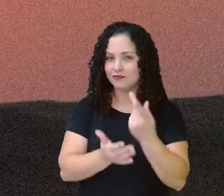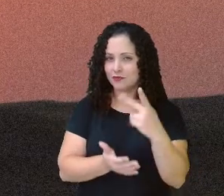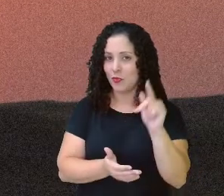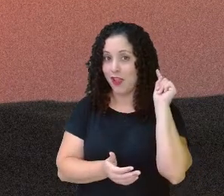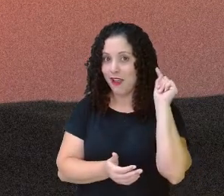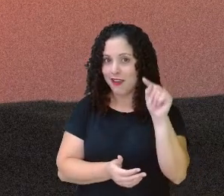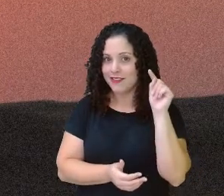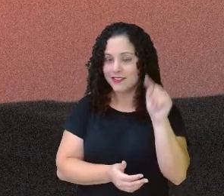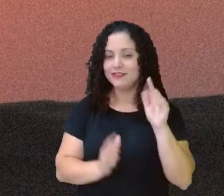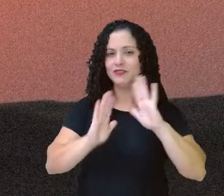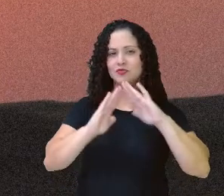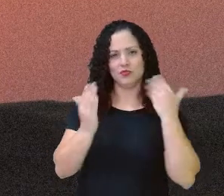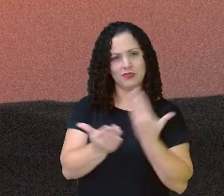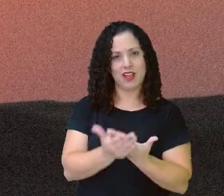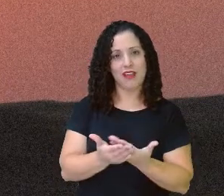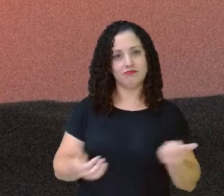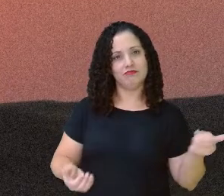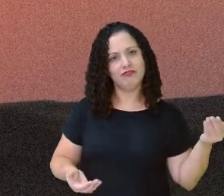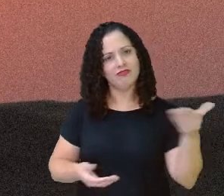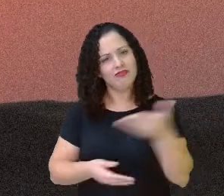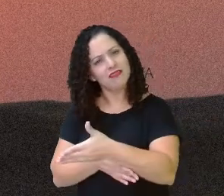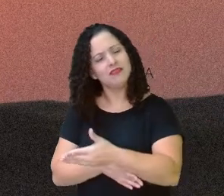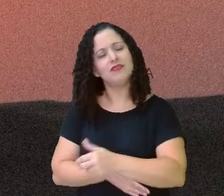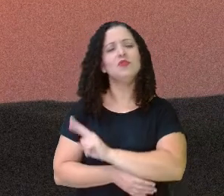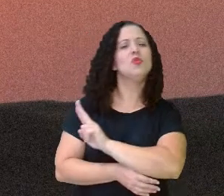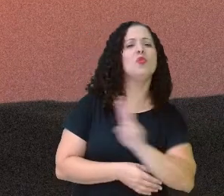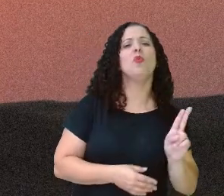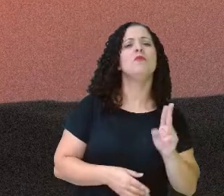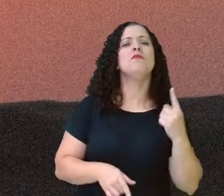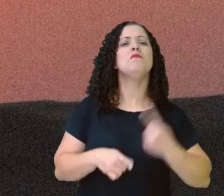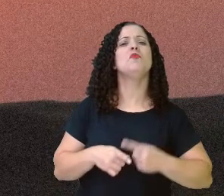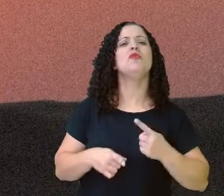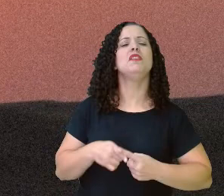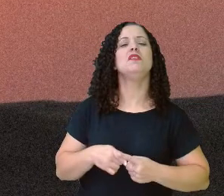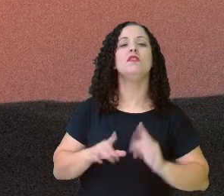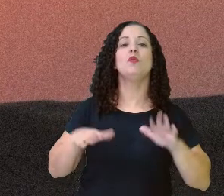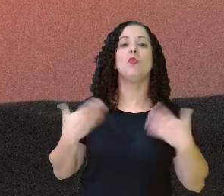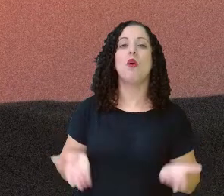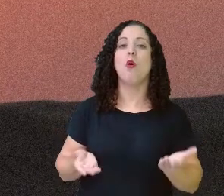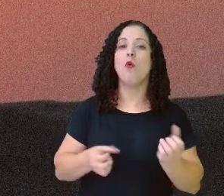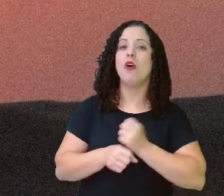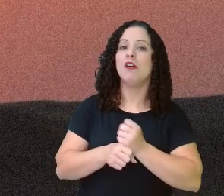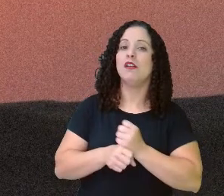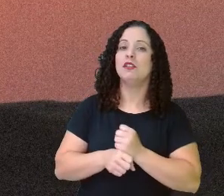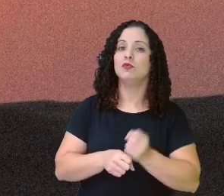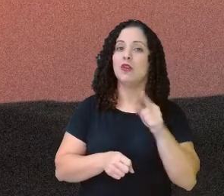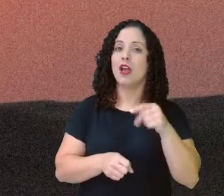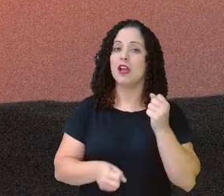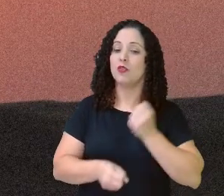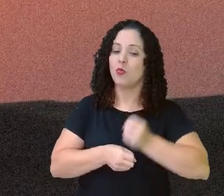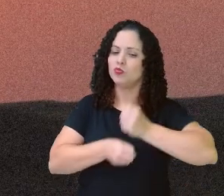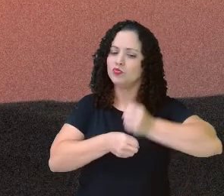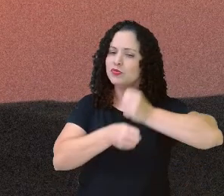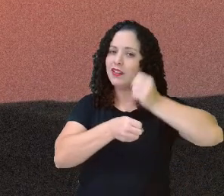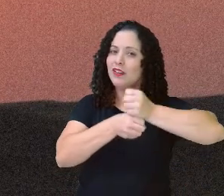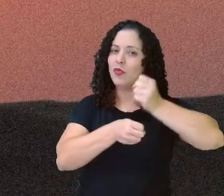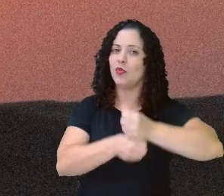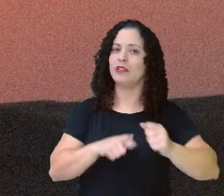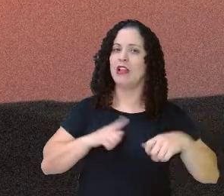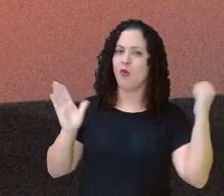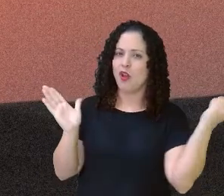escola que você estuda hoje. Por que ela tem esse nome? Qual foi o ano da fundação dela? Tem algum